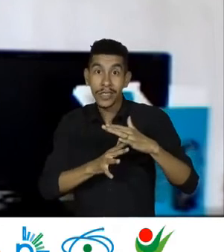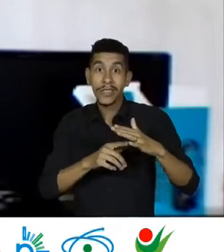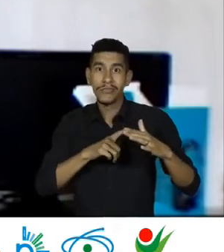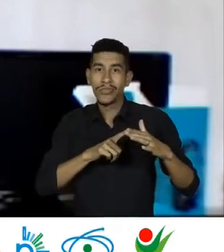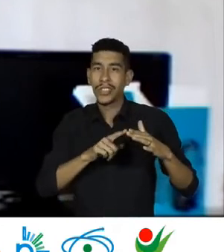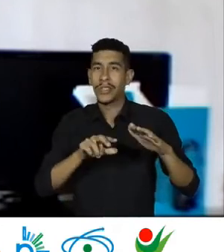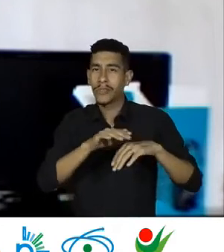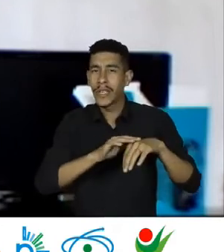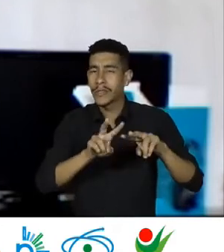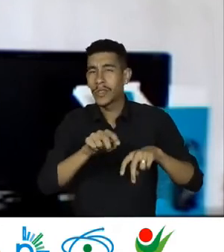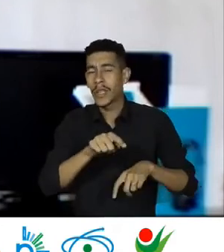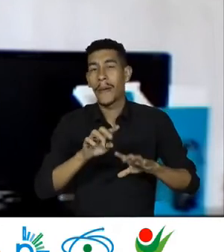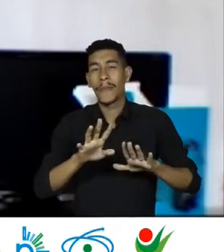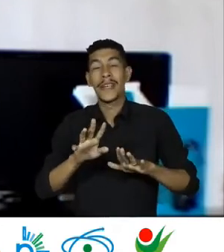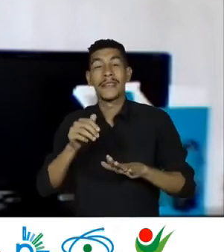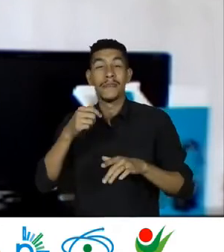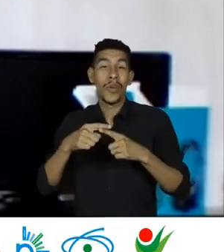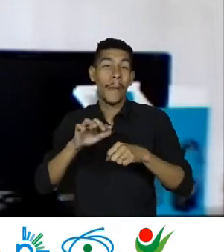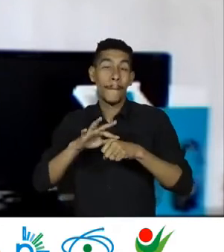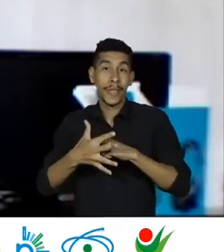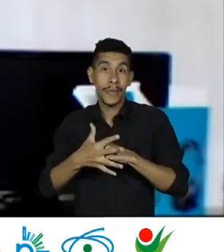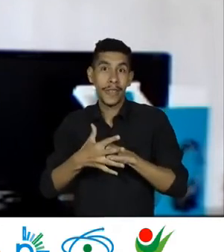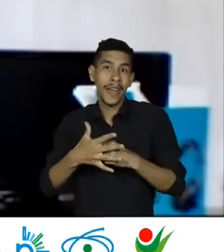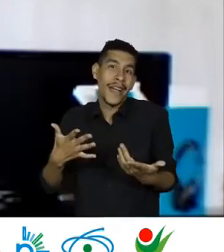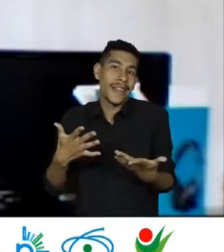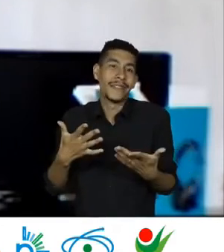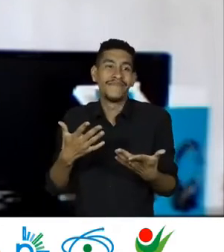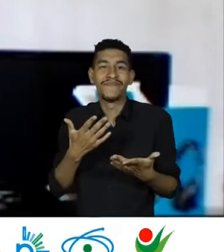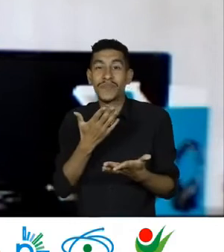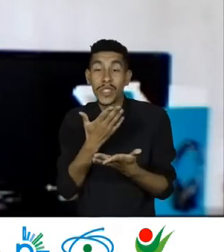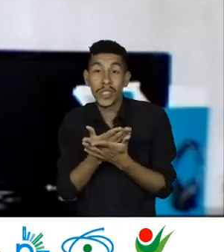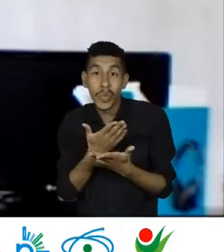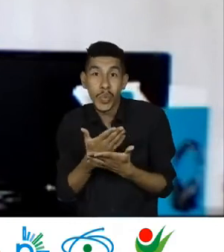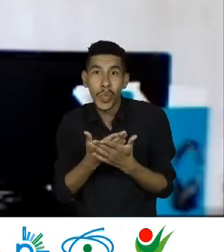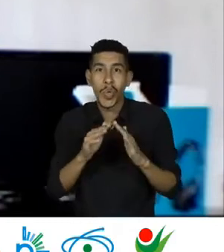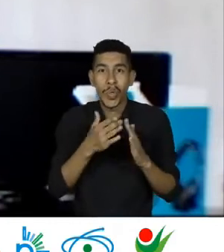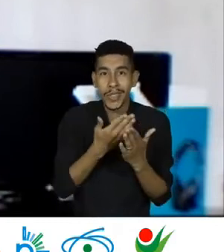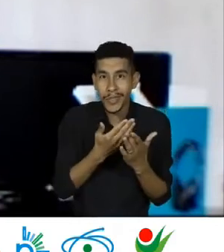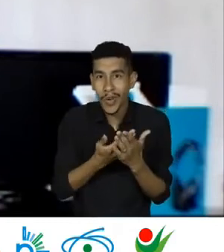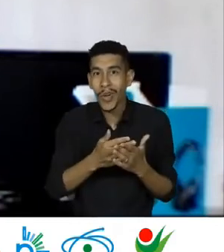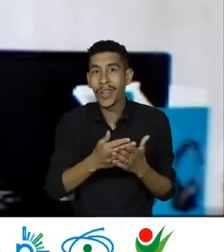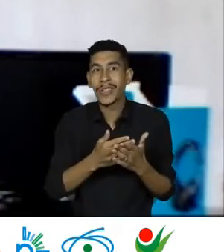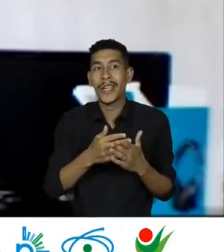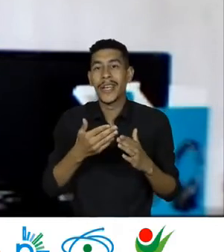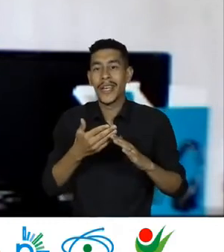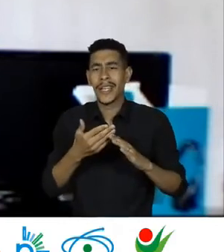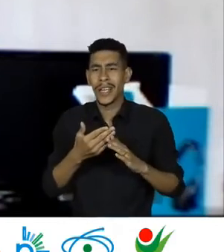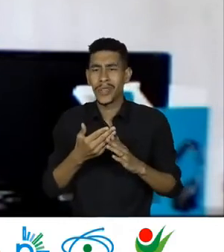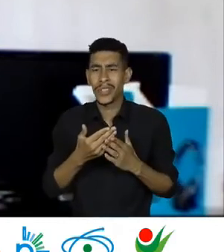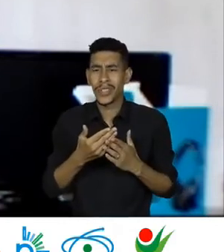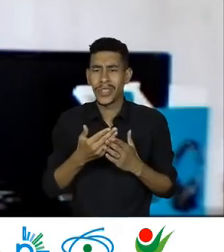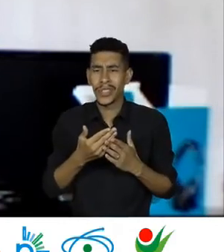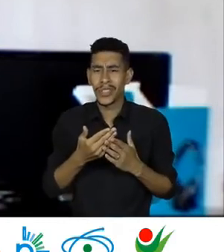pandemia Ela acabou estudando A infância A infância Na migração Que é